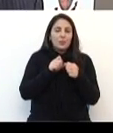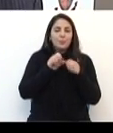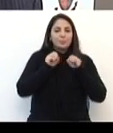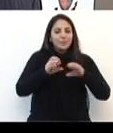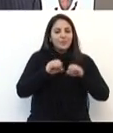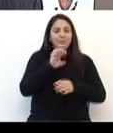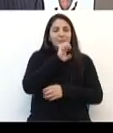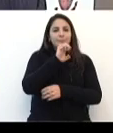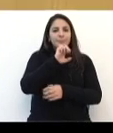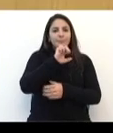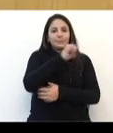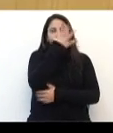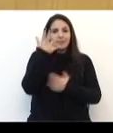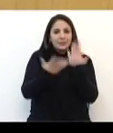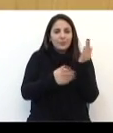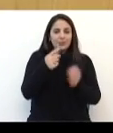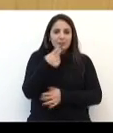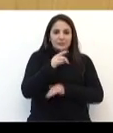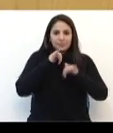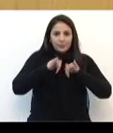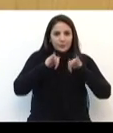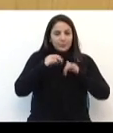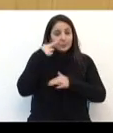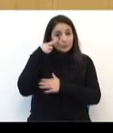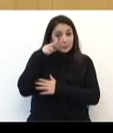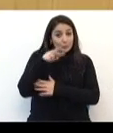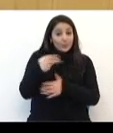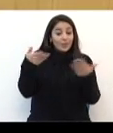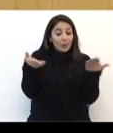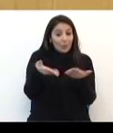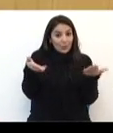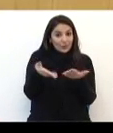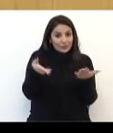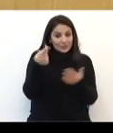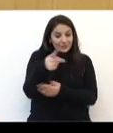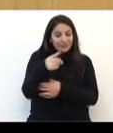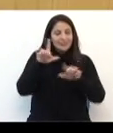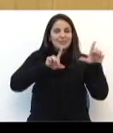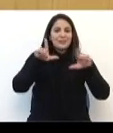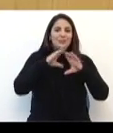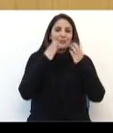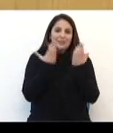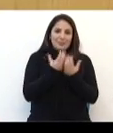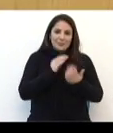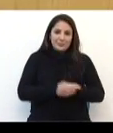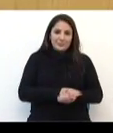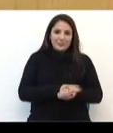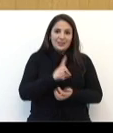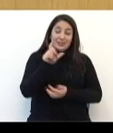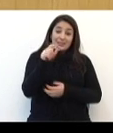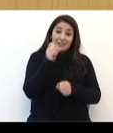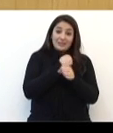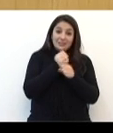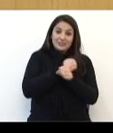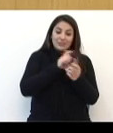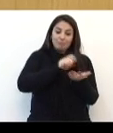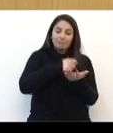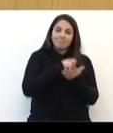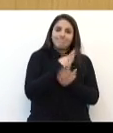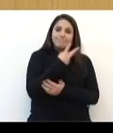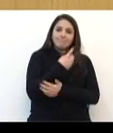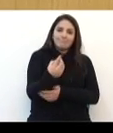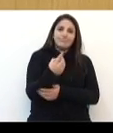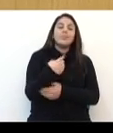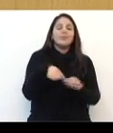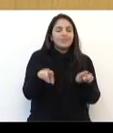educação ambiental. E este é o programa que você vai assistir hoje aqui na TV Câmara. Os 10 anos